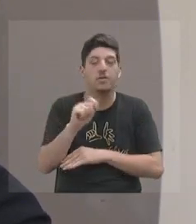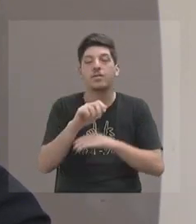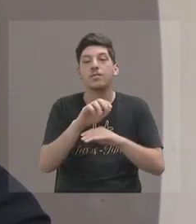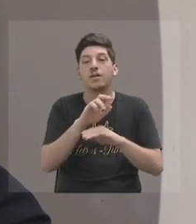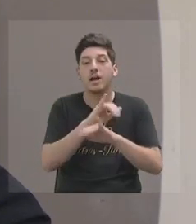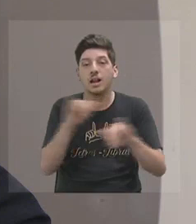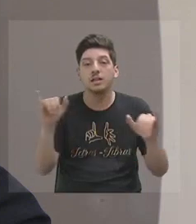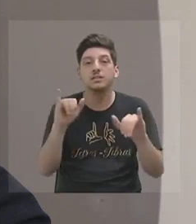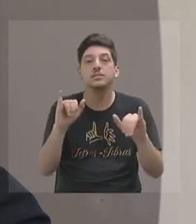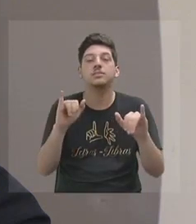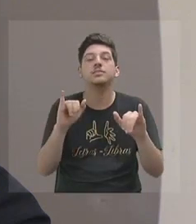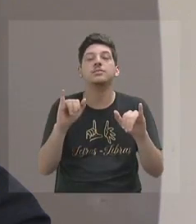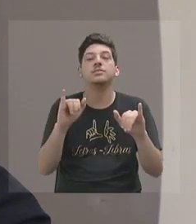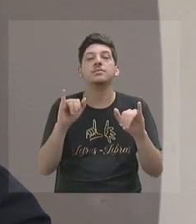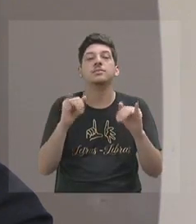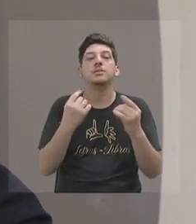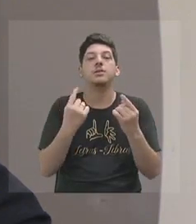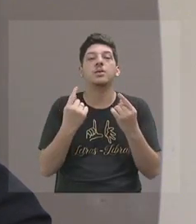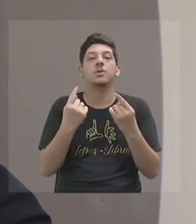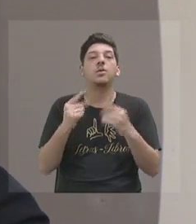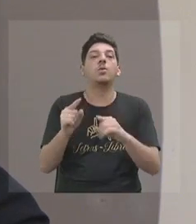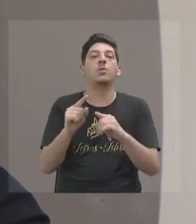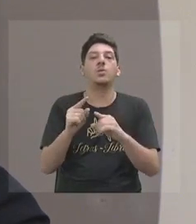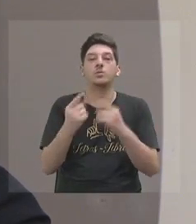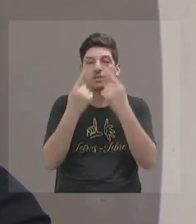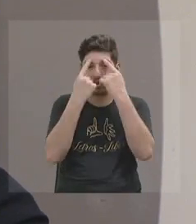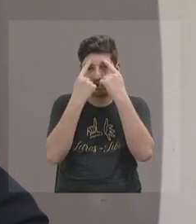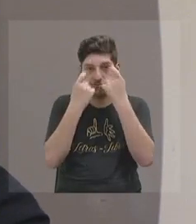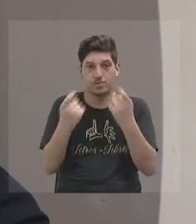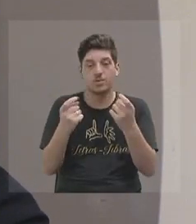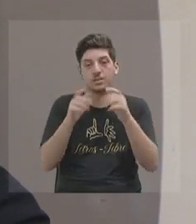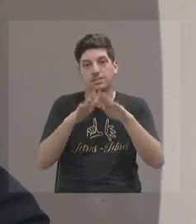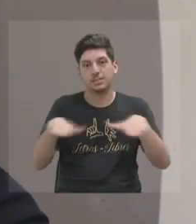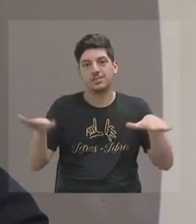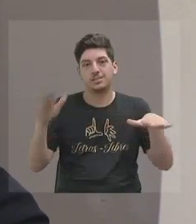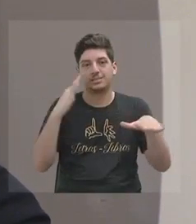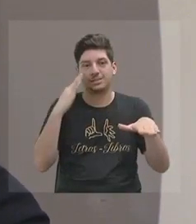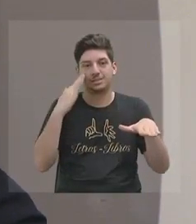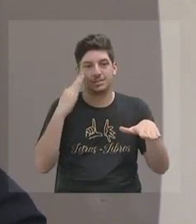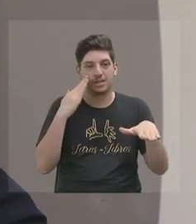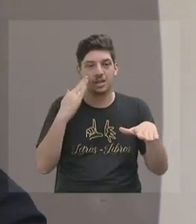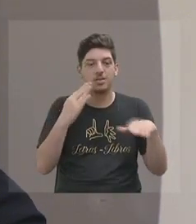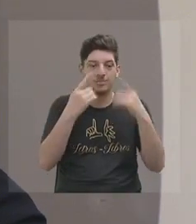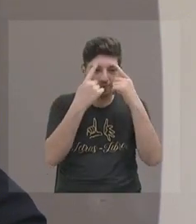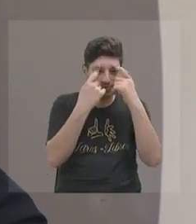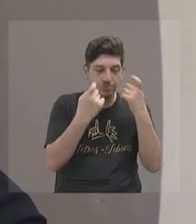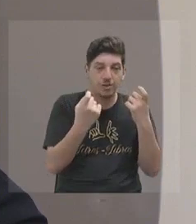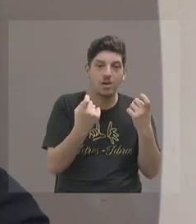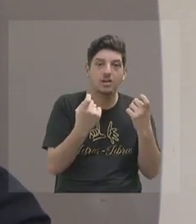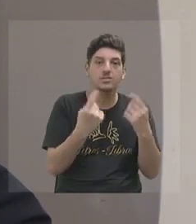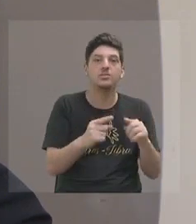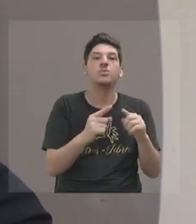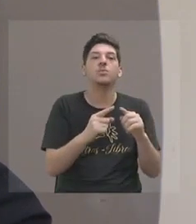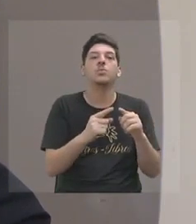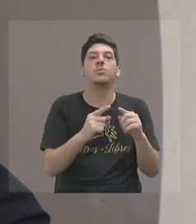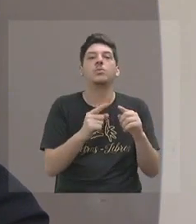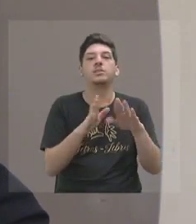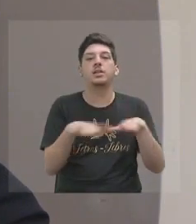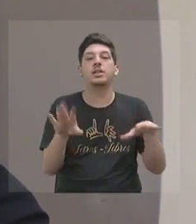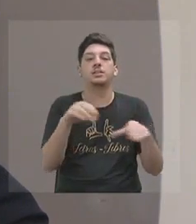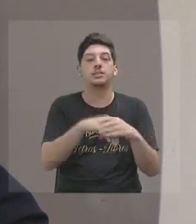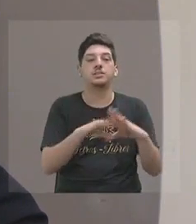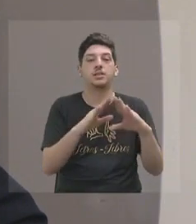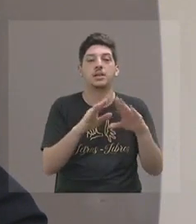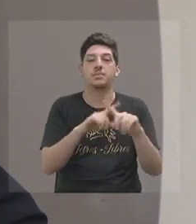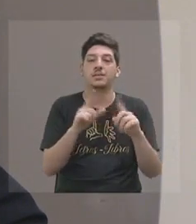campanha de combate à violência contra as crianças, de violência doméstica contra as crianças. E, por